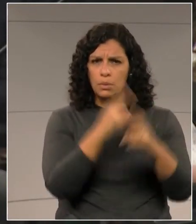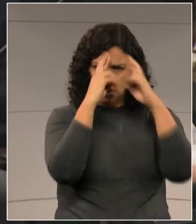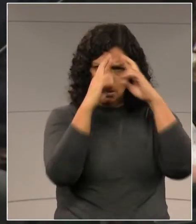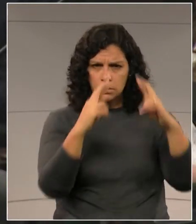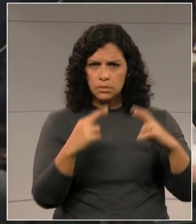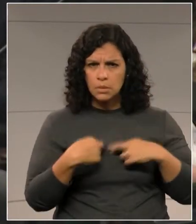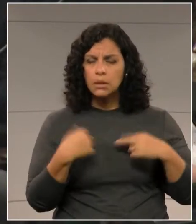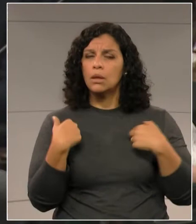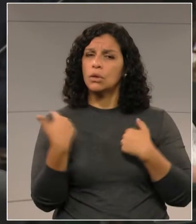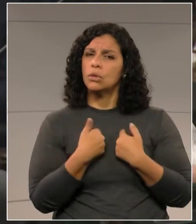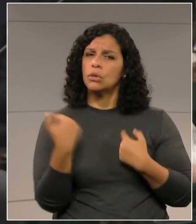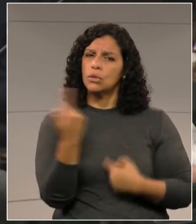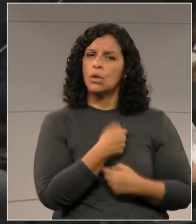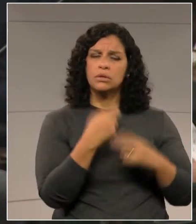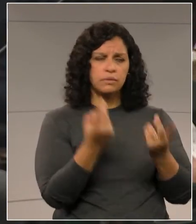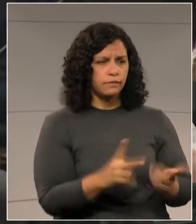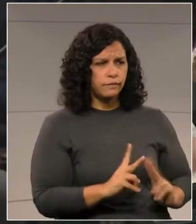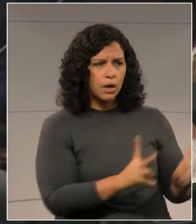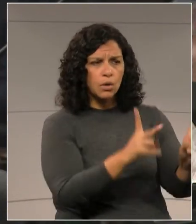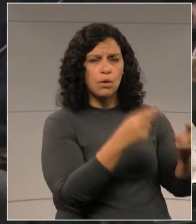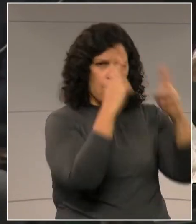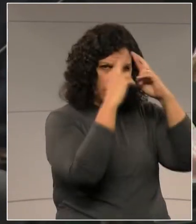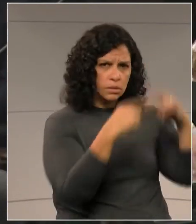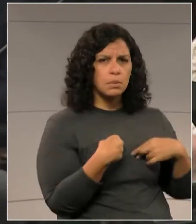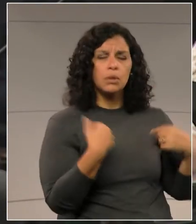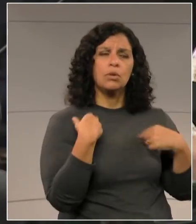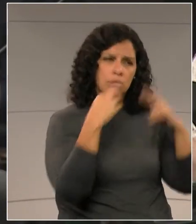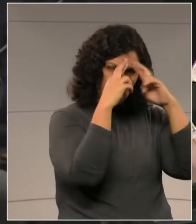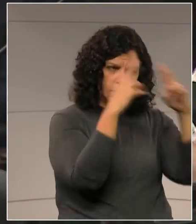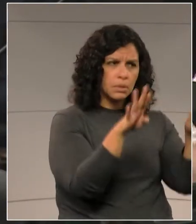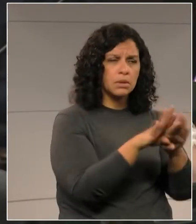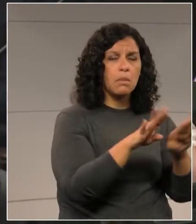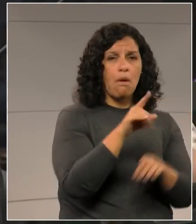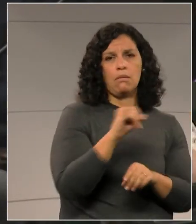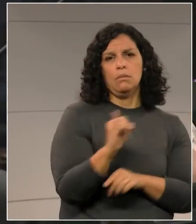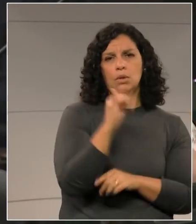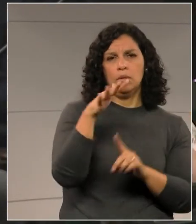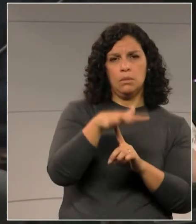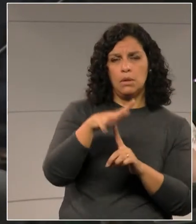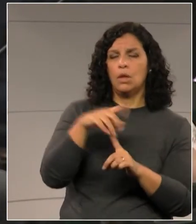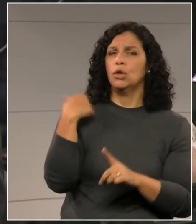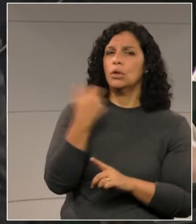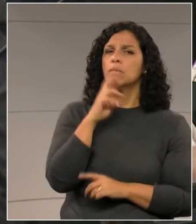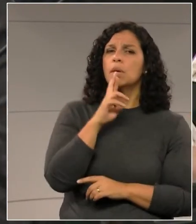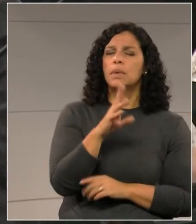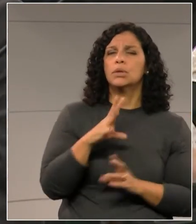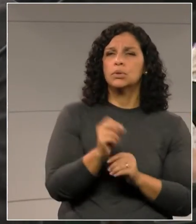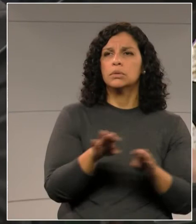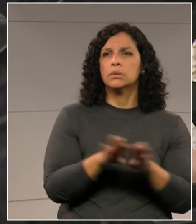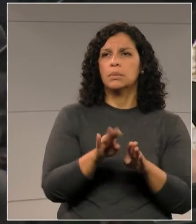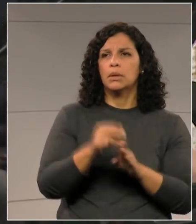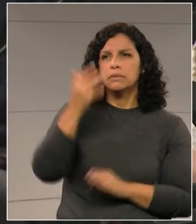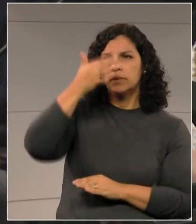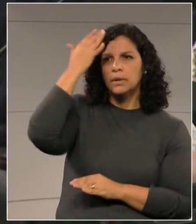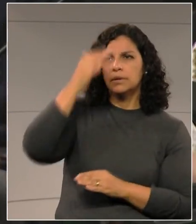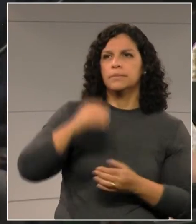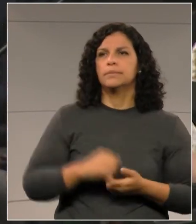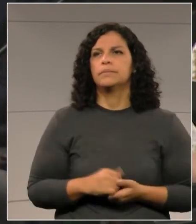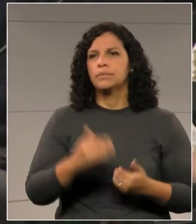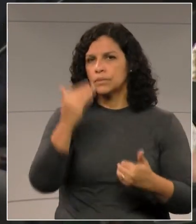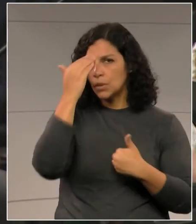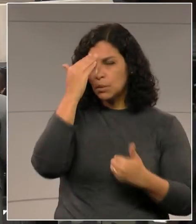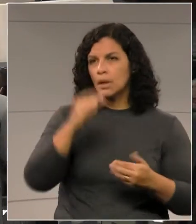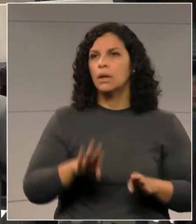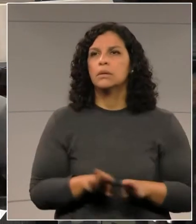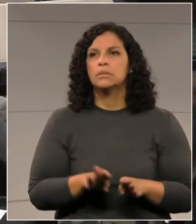respeito, nós temos valorizado isso, importante para o Paraná, e nós vamos procurar dar as respostas aqui, deputado Venere. Obrigado, senhor